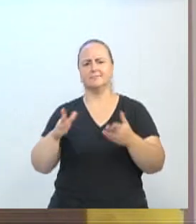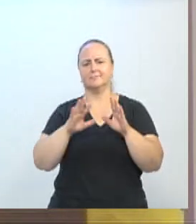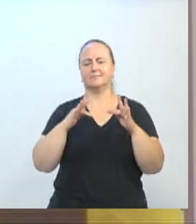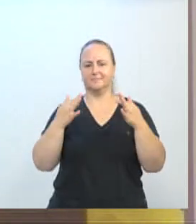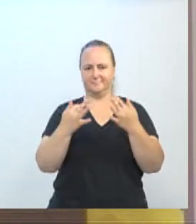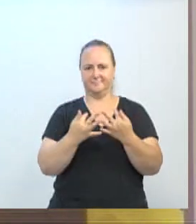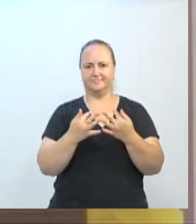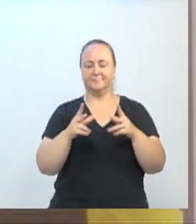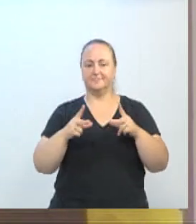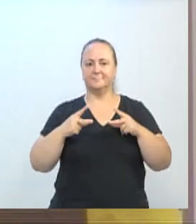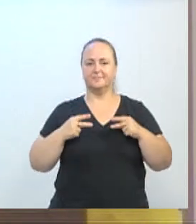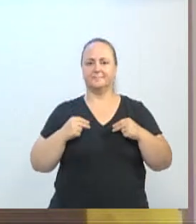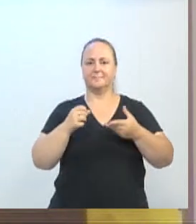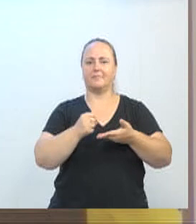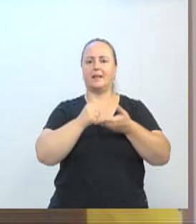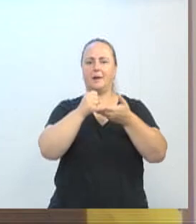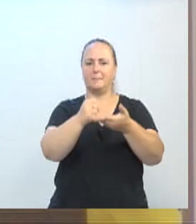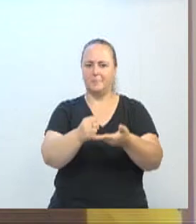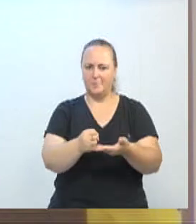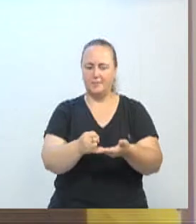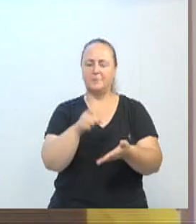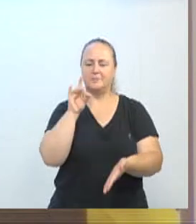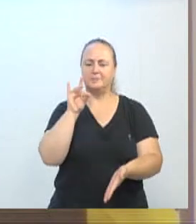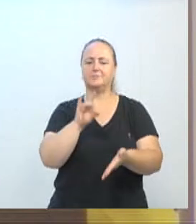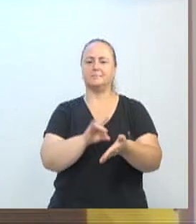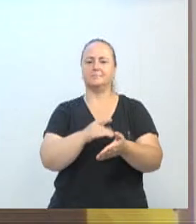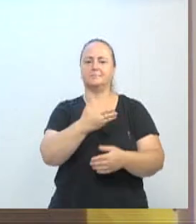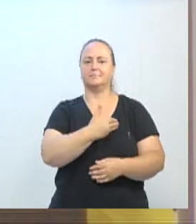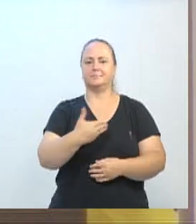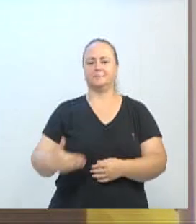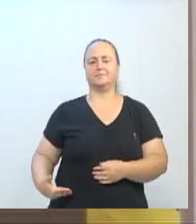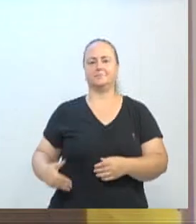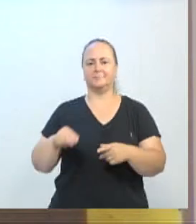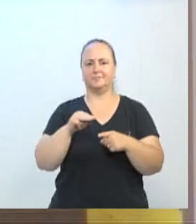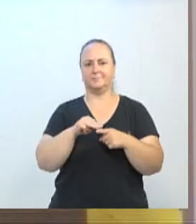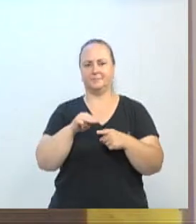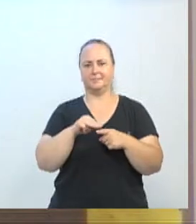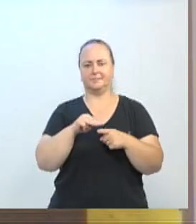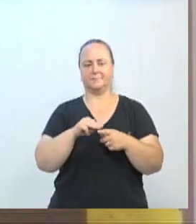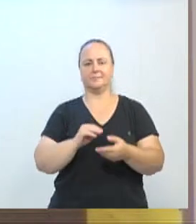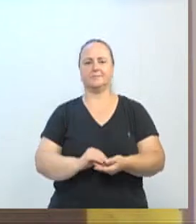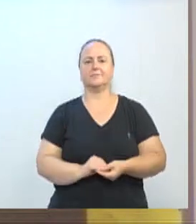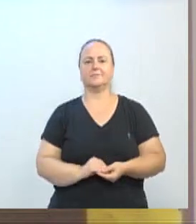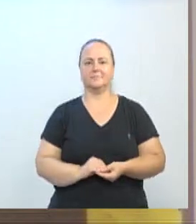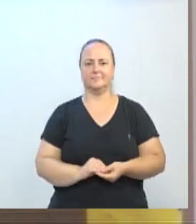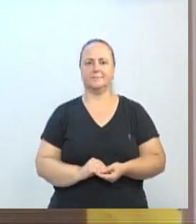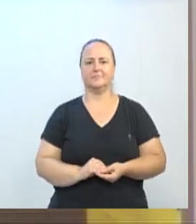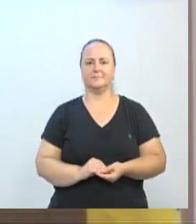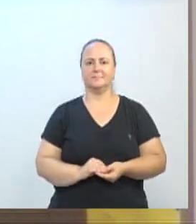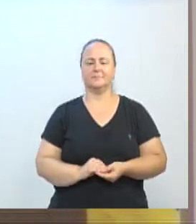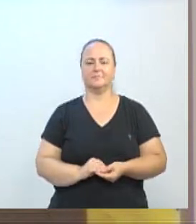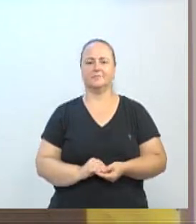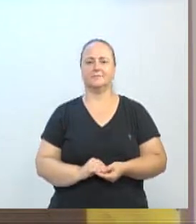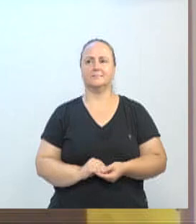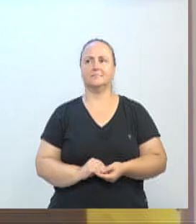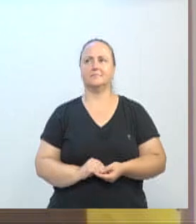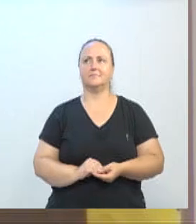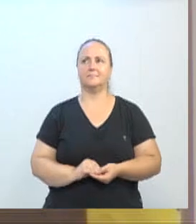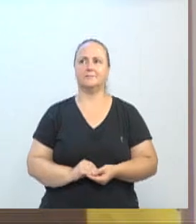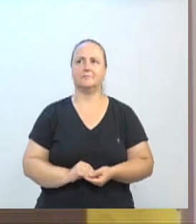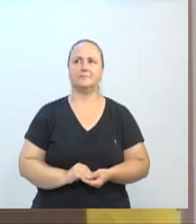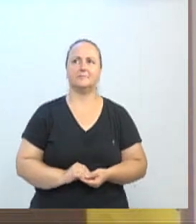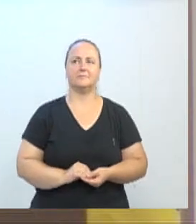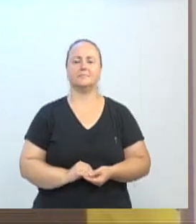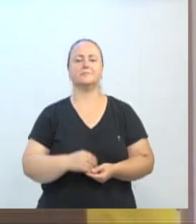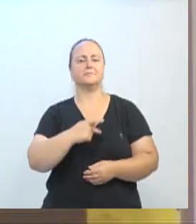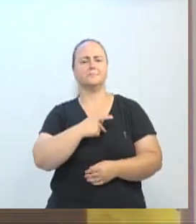e que merecem o apoio, a consideração do governo municipal. Senhores vereadores, presidente